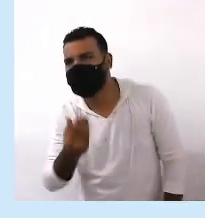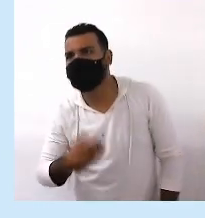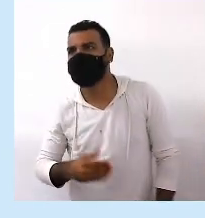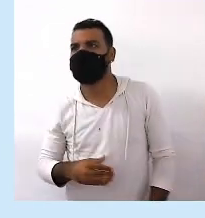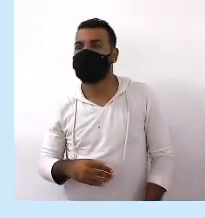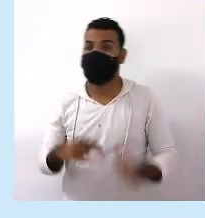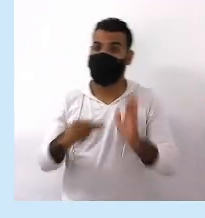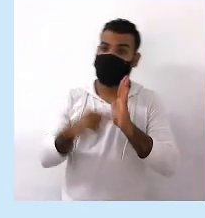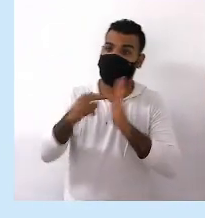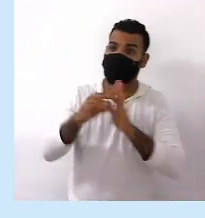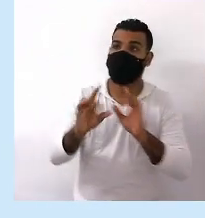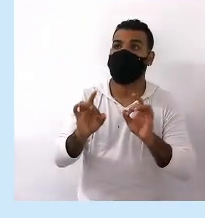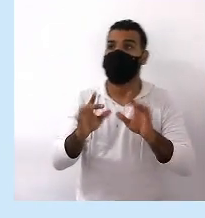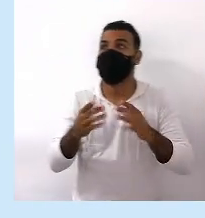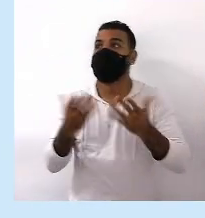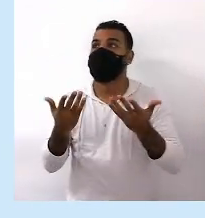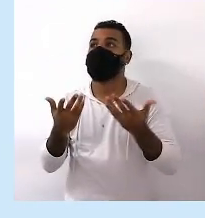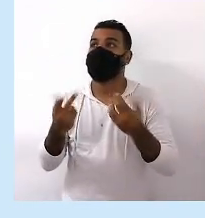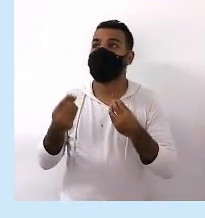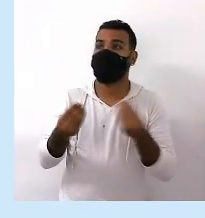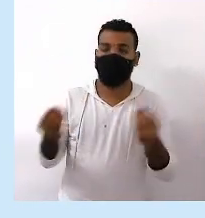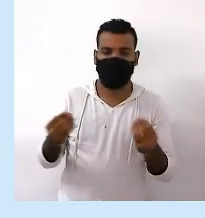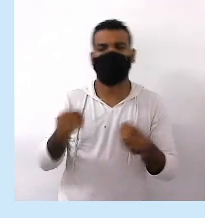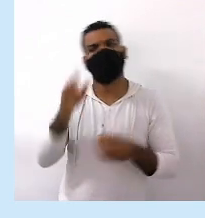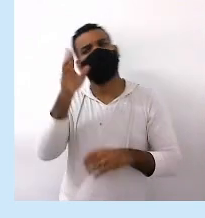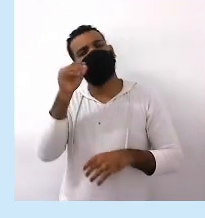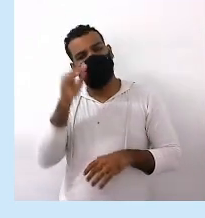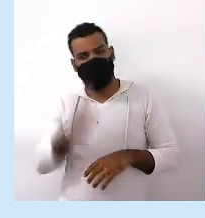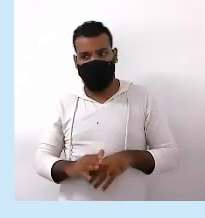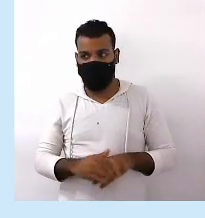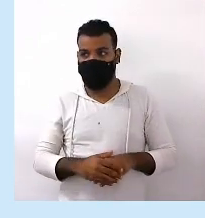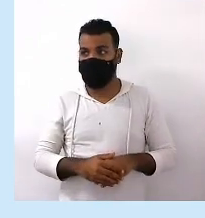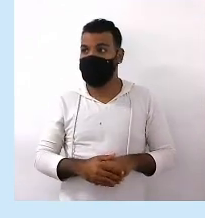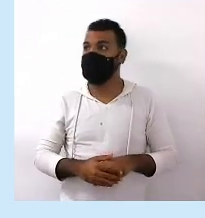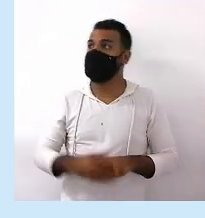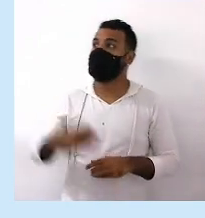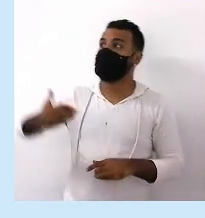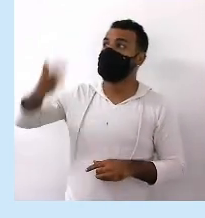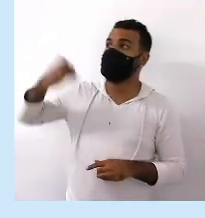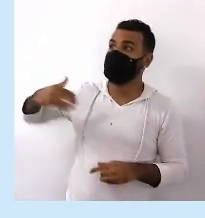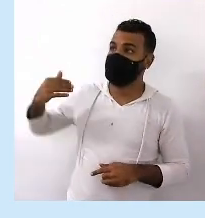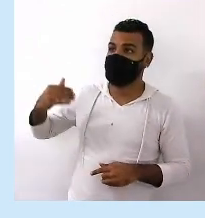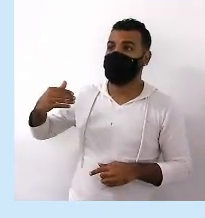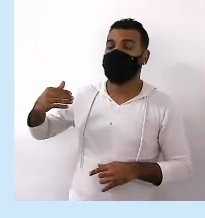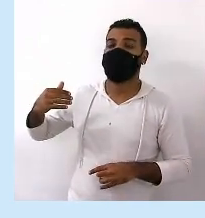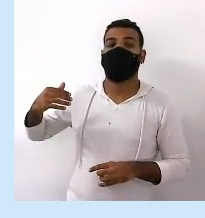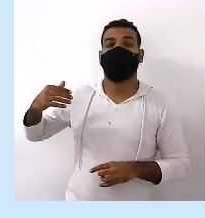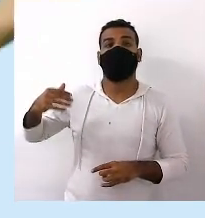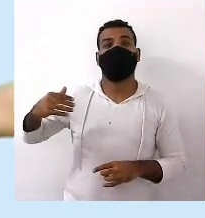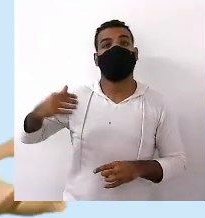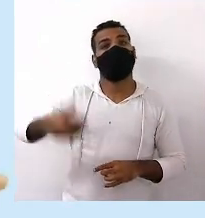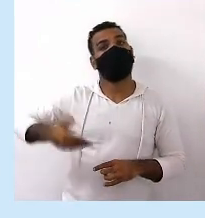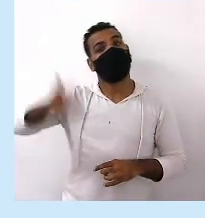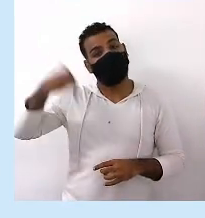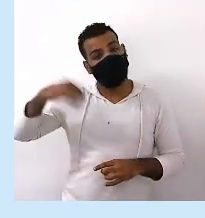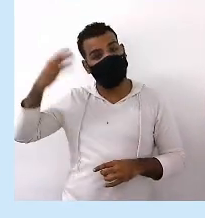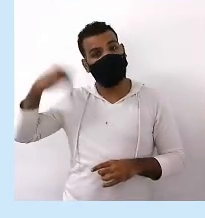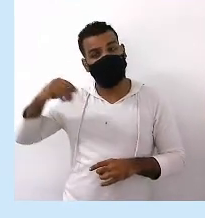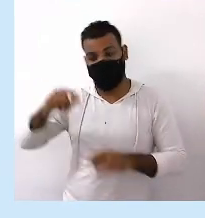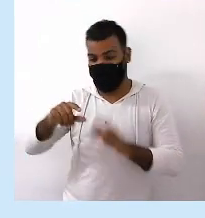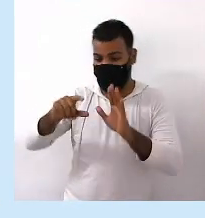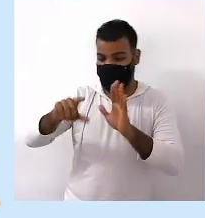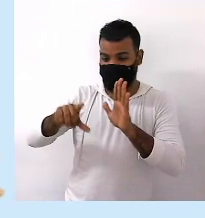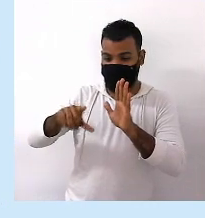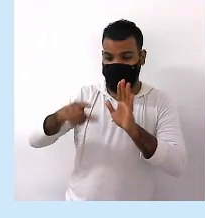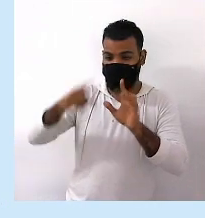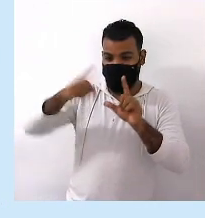relacionadas Ao verbal É uma curiosidade Antigamente Antes da disseminação Do letramento Na sociedade